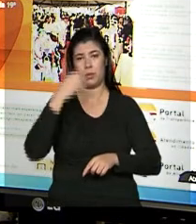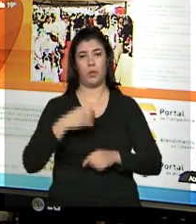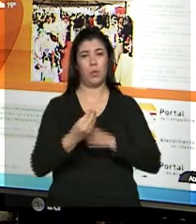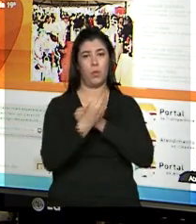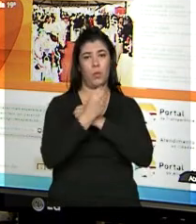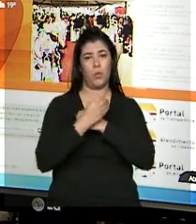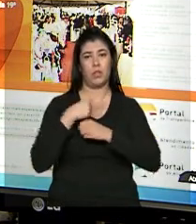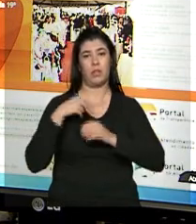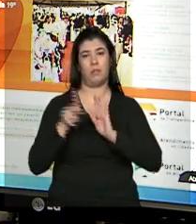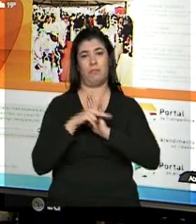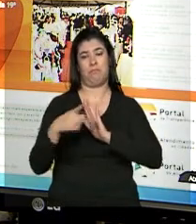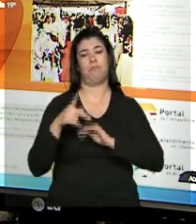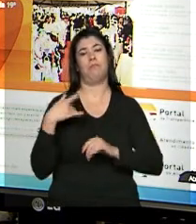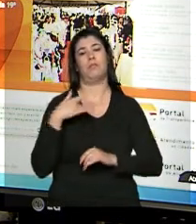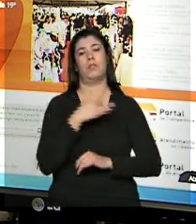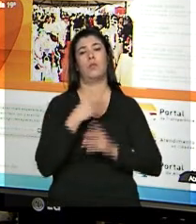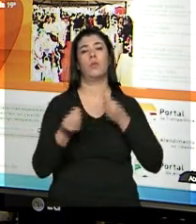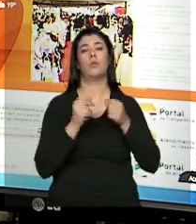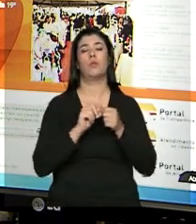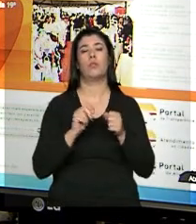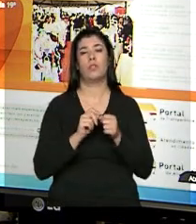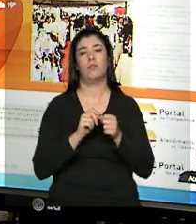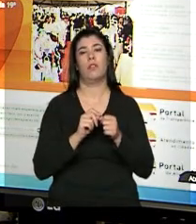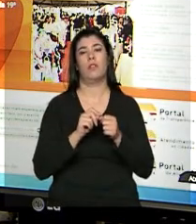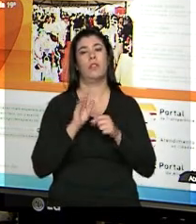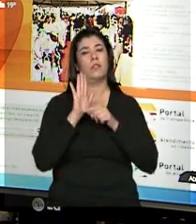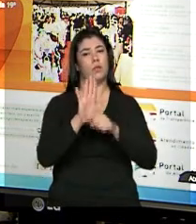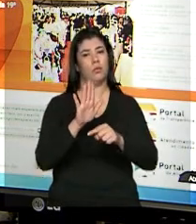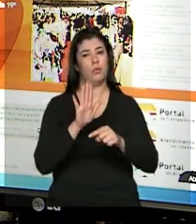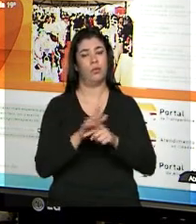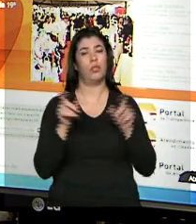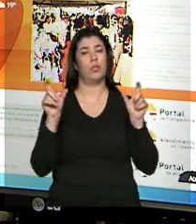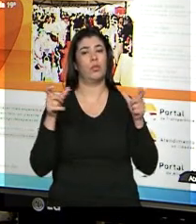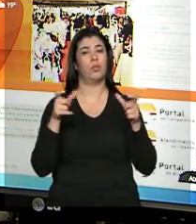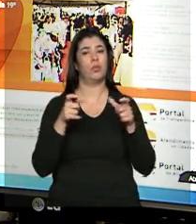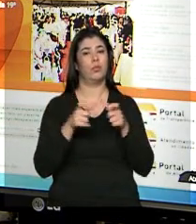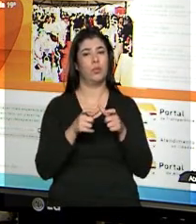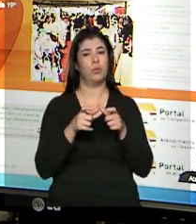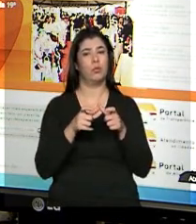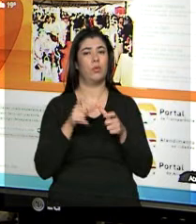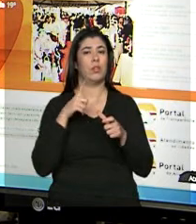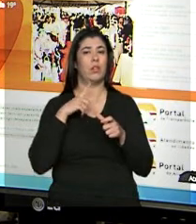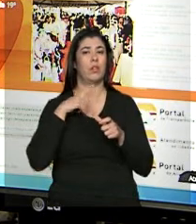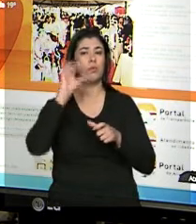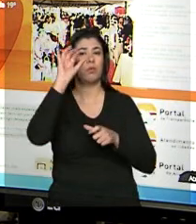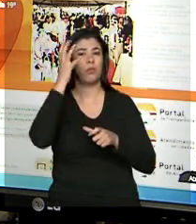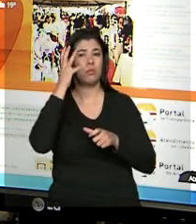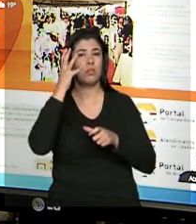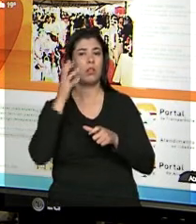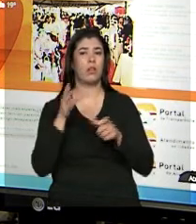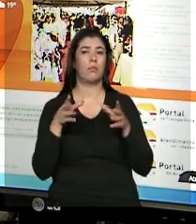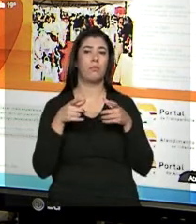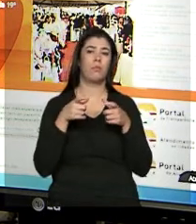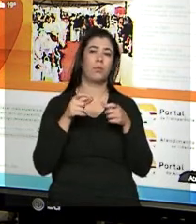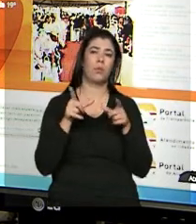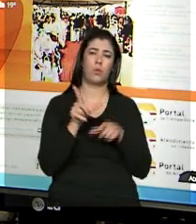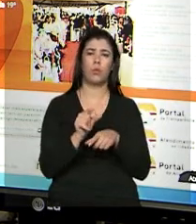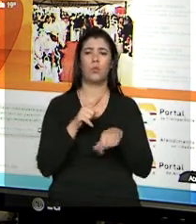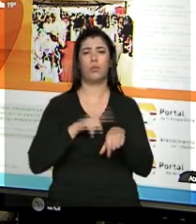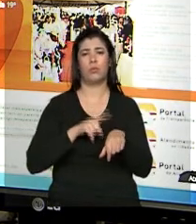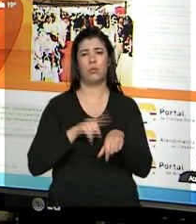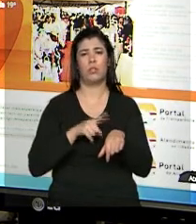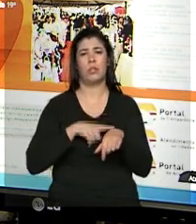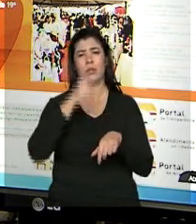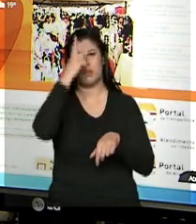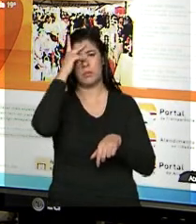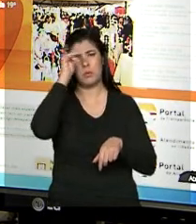E o que você consegue? Reduzir a médio e longo prazo o adoecimento da população, que é o que